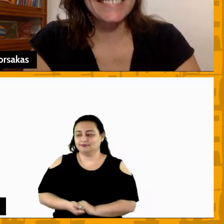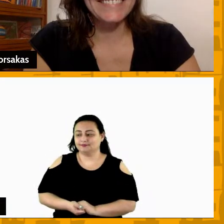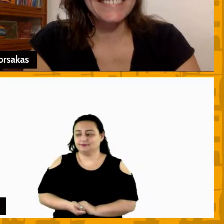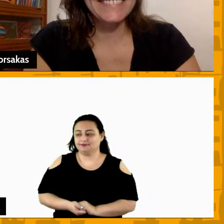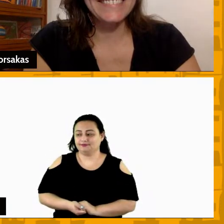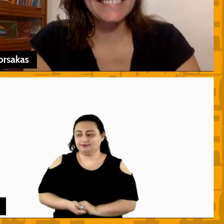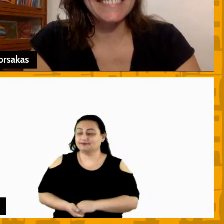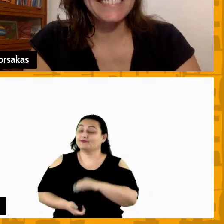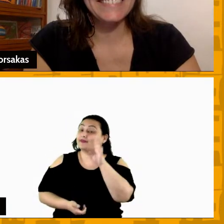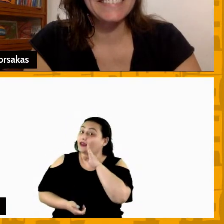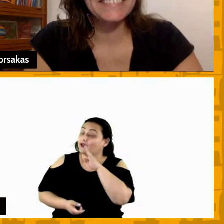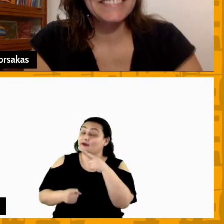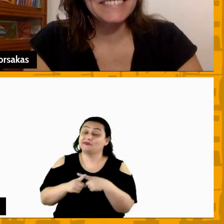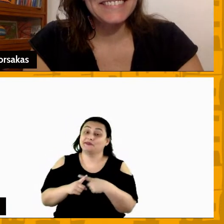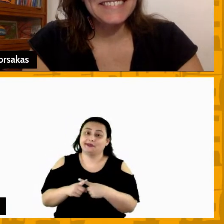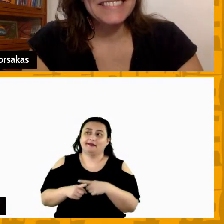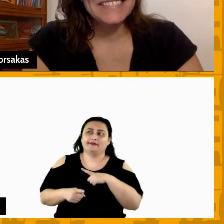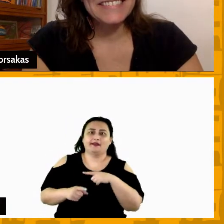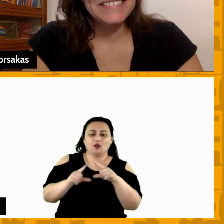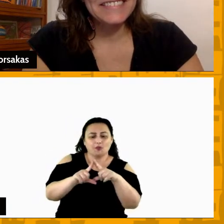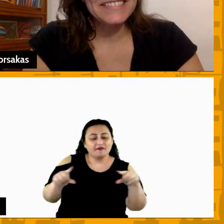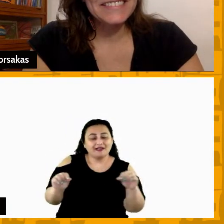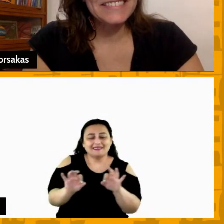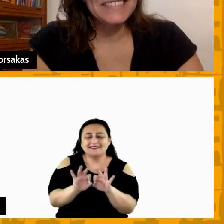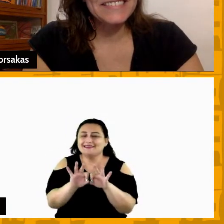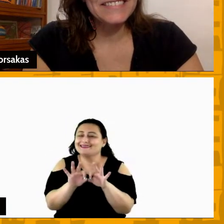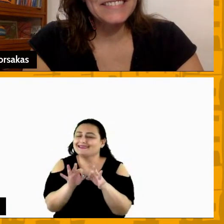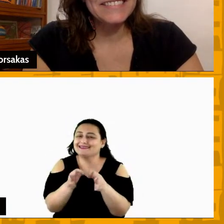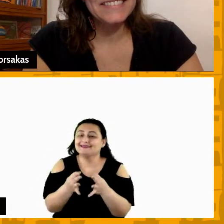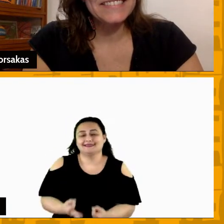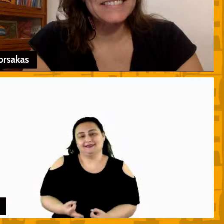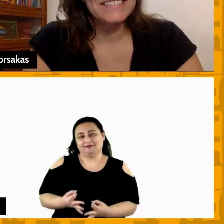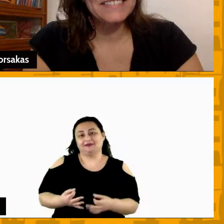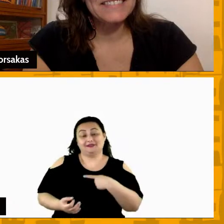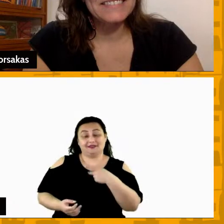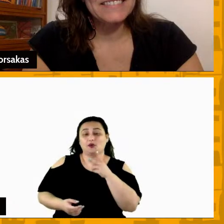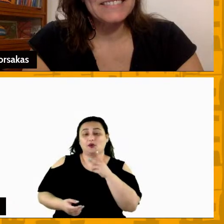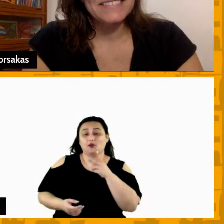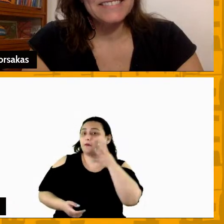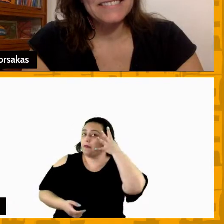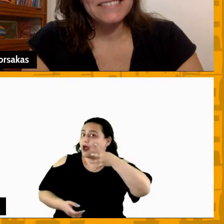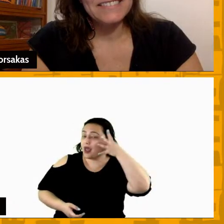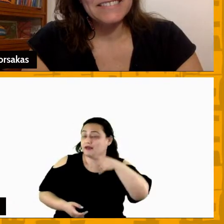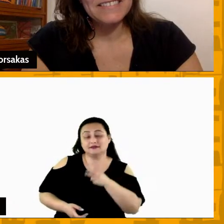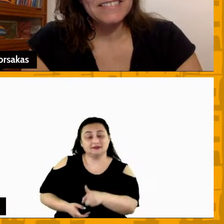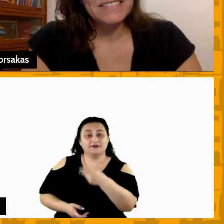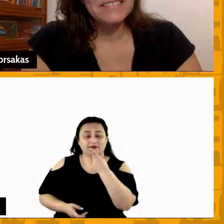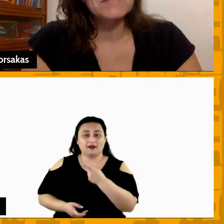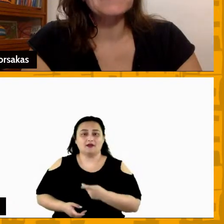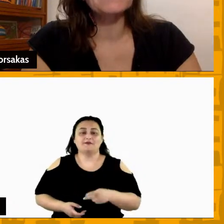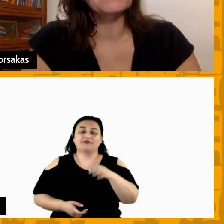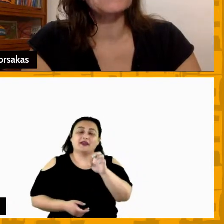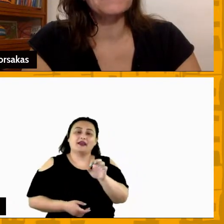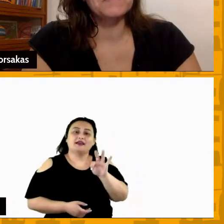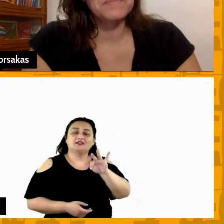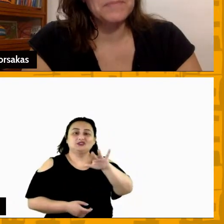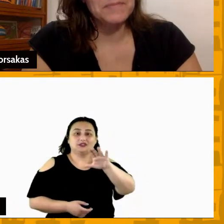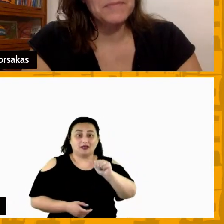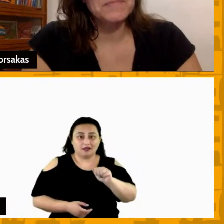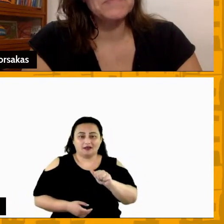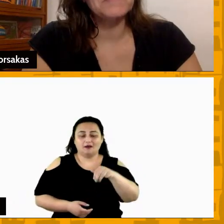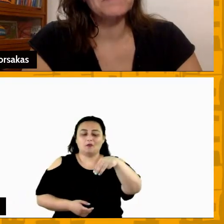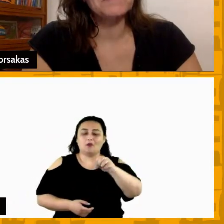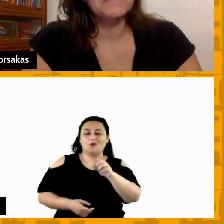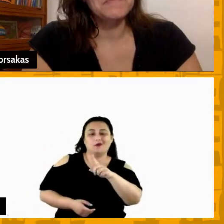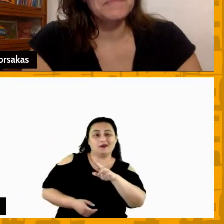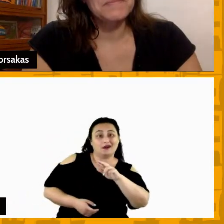é legal isso porque tem uma frase simples Paula que eu até falo na minha palestra ética e moral pelo bem comum você tem que